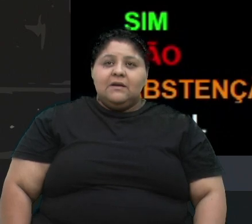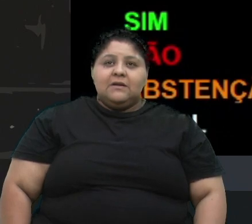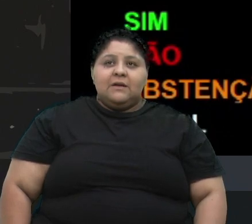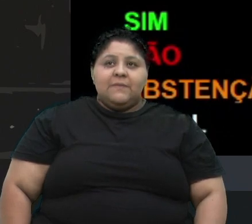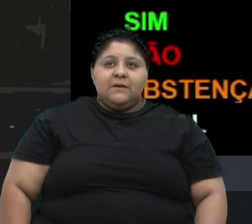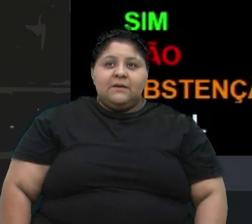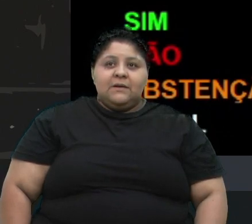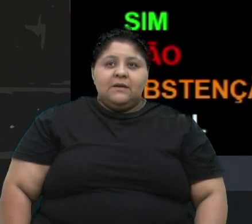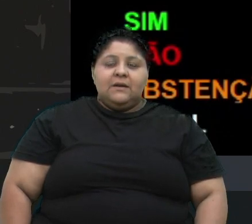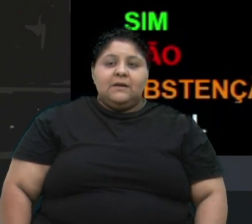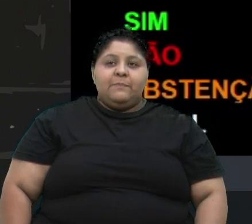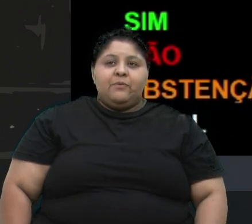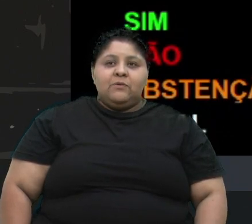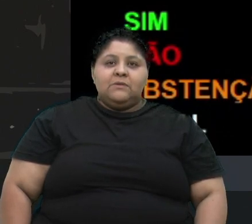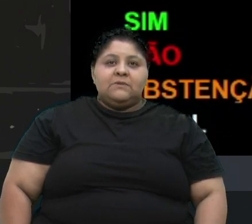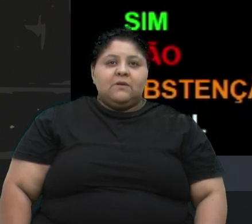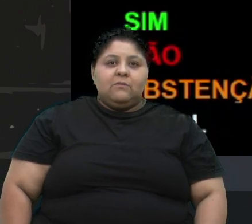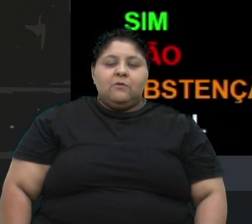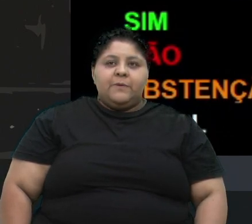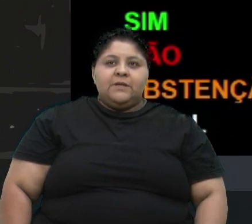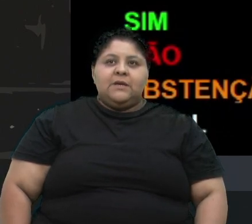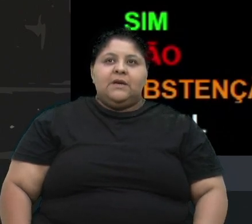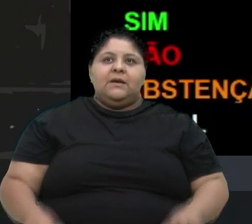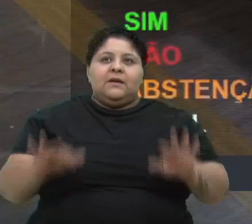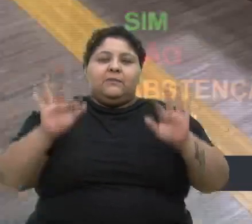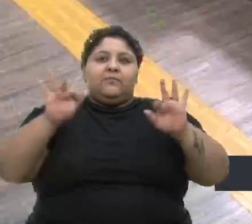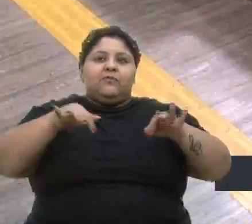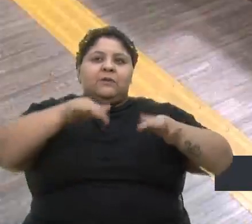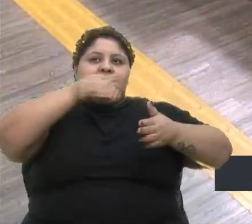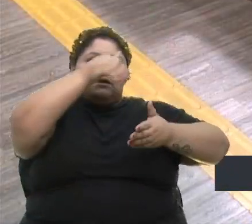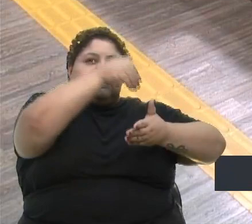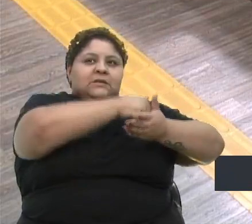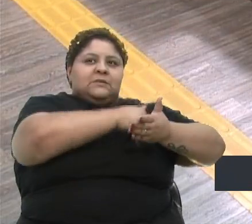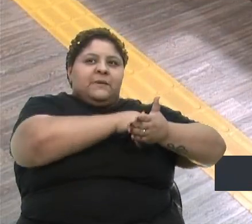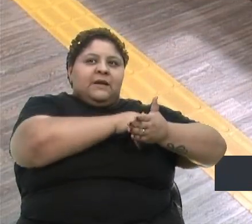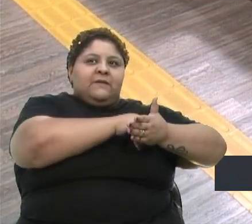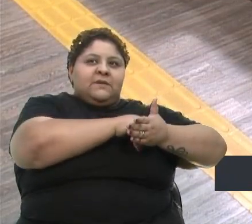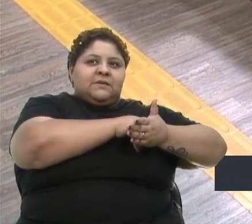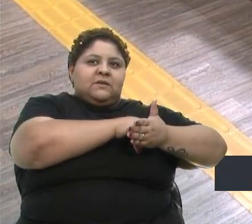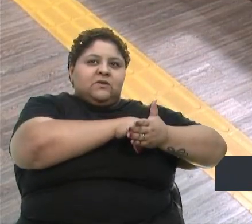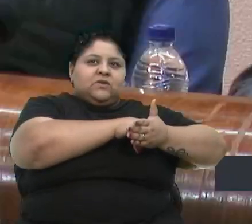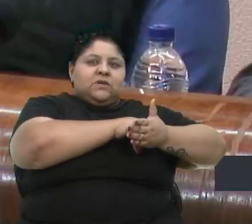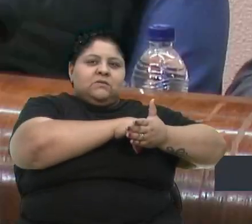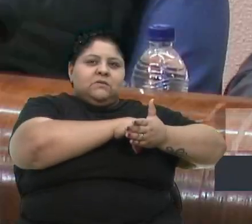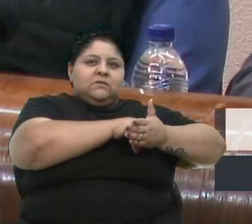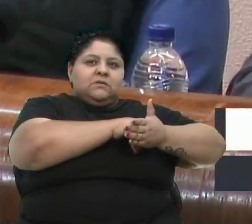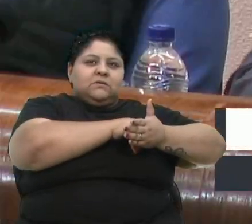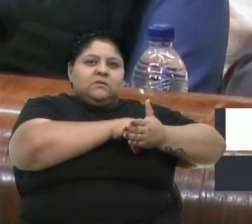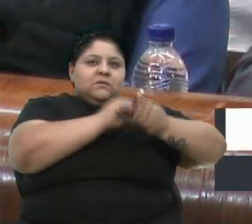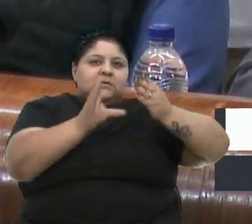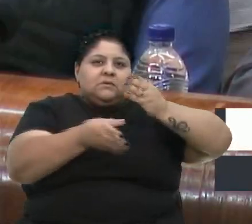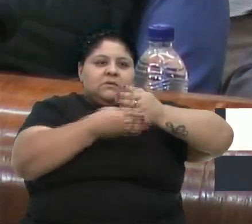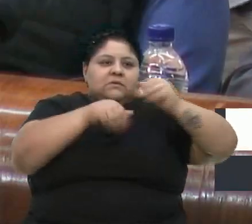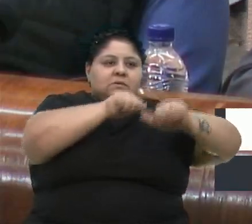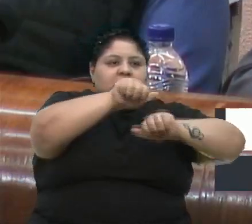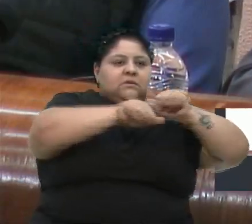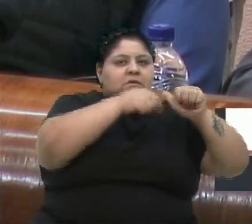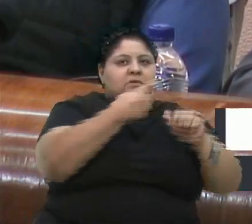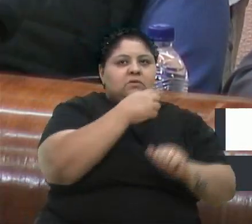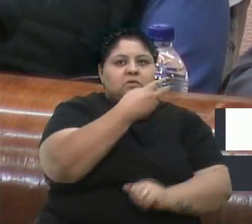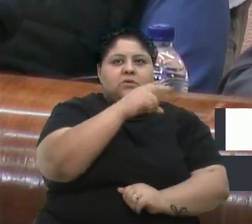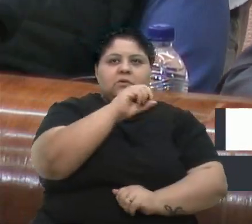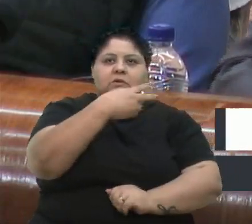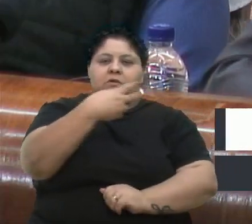Encerrado o registro dos votos, encerrada a votação. Emenda modificativa 1-2023,